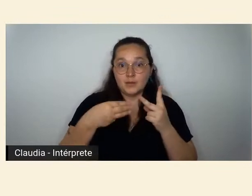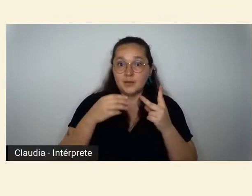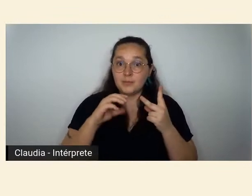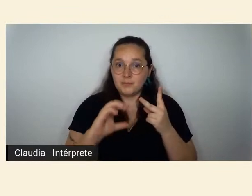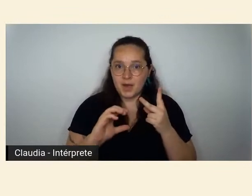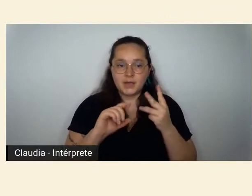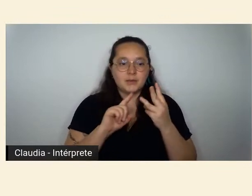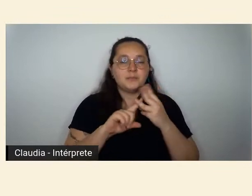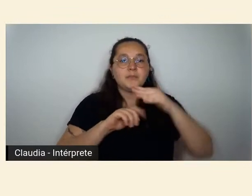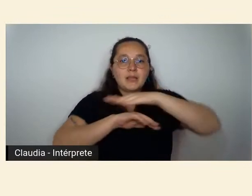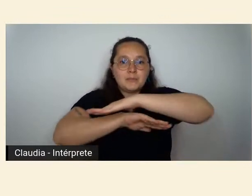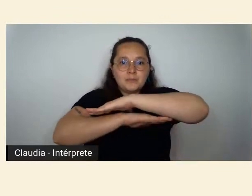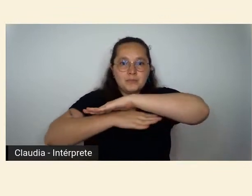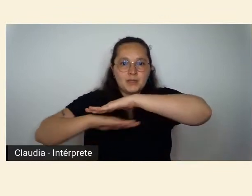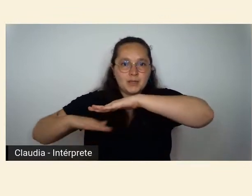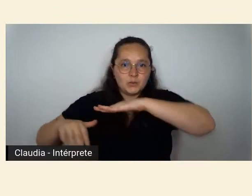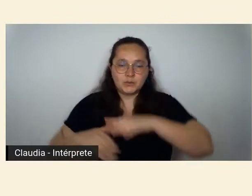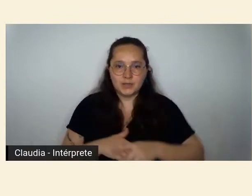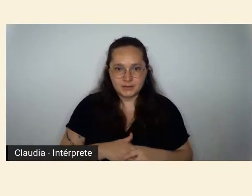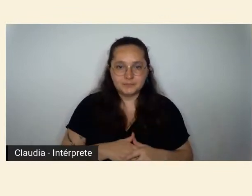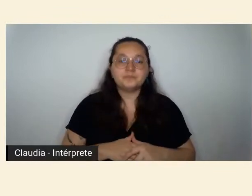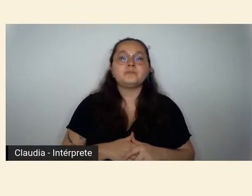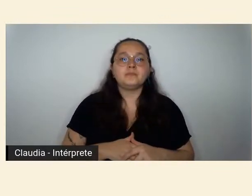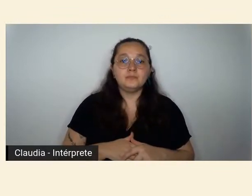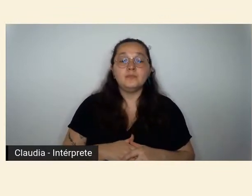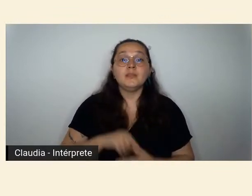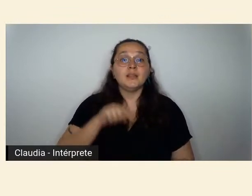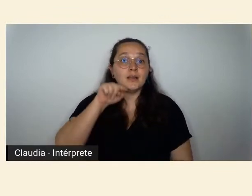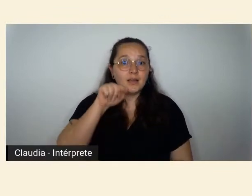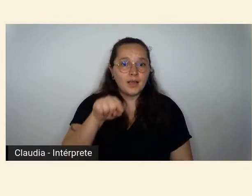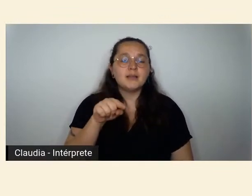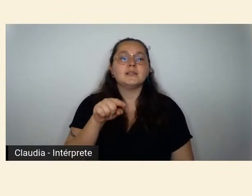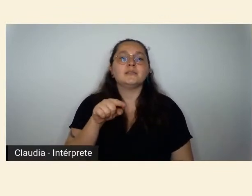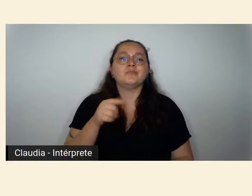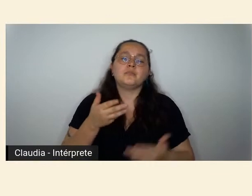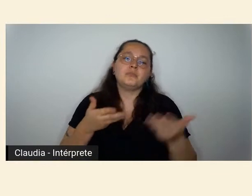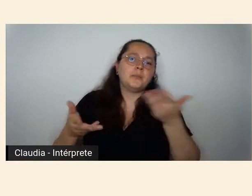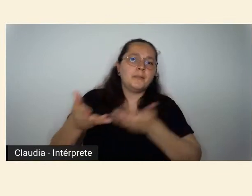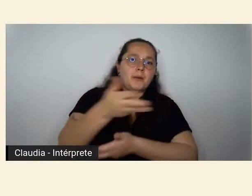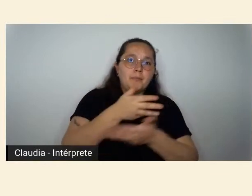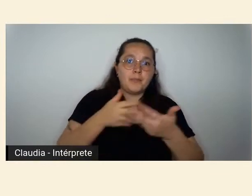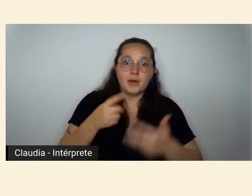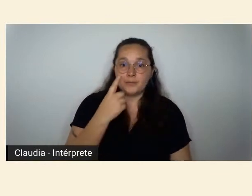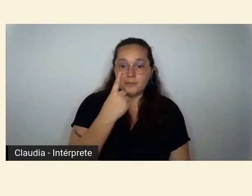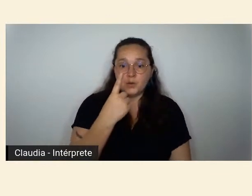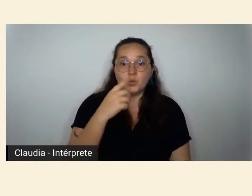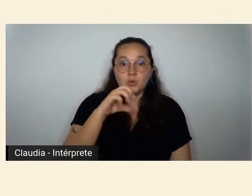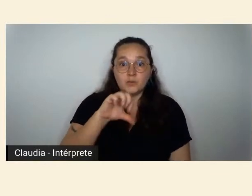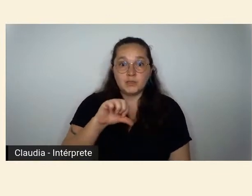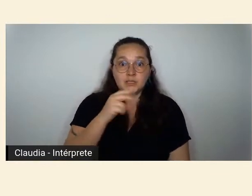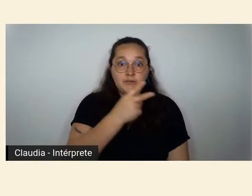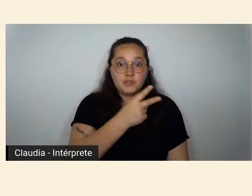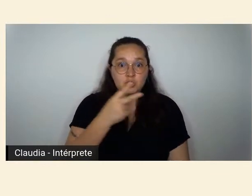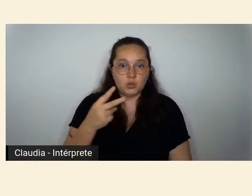O ciclo 1922 Modernismo em Debate vai acontecer ao longo de todo esse ano, sempre no mesmo